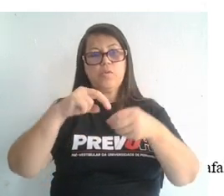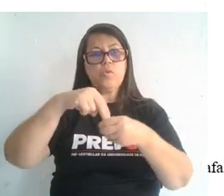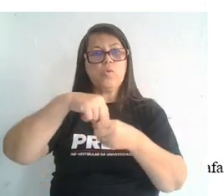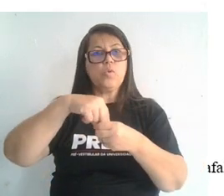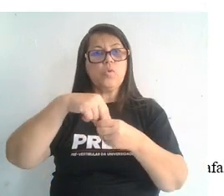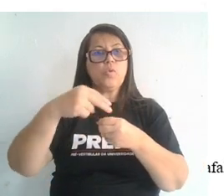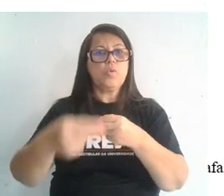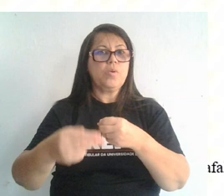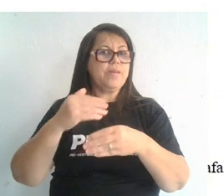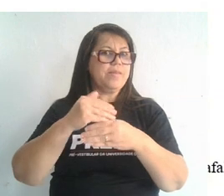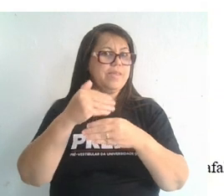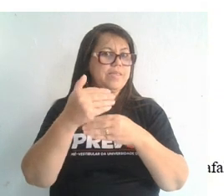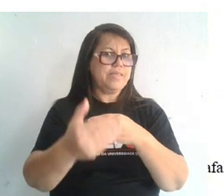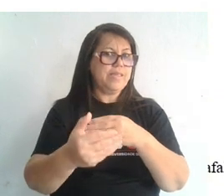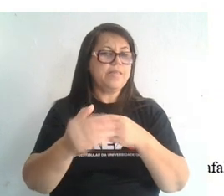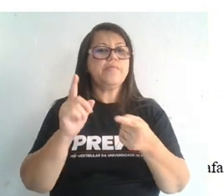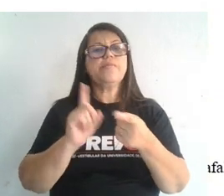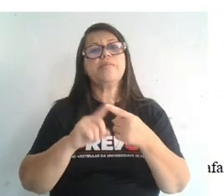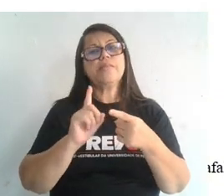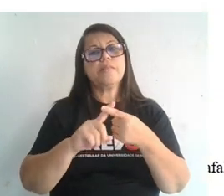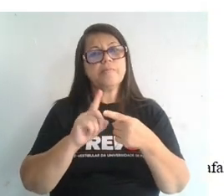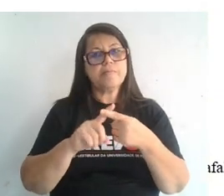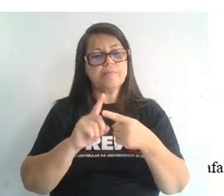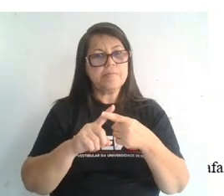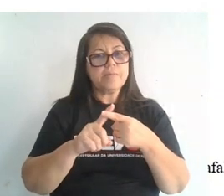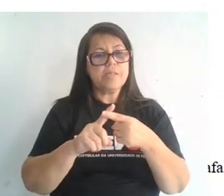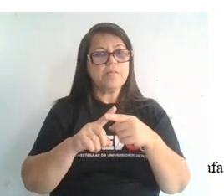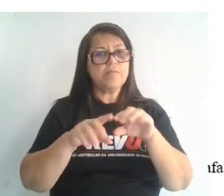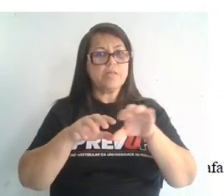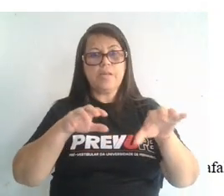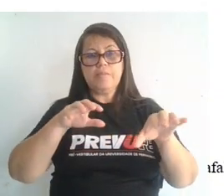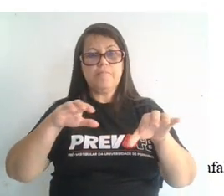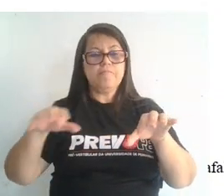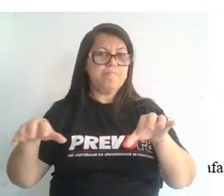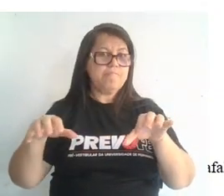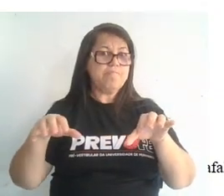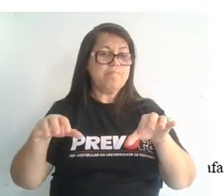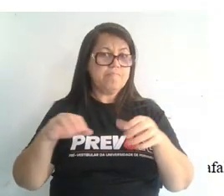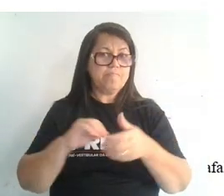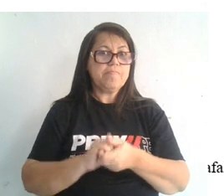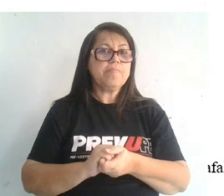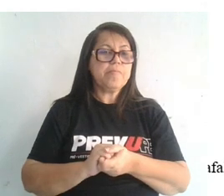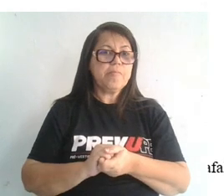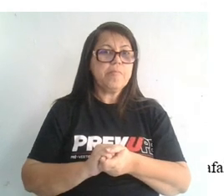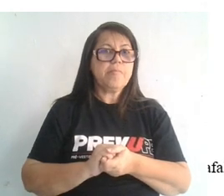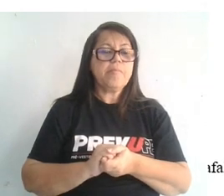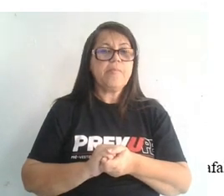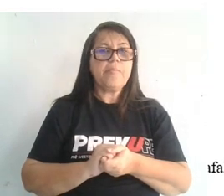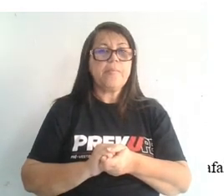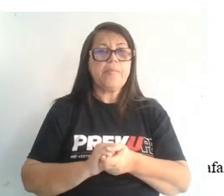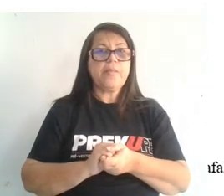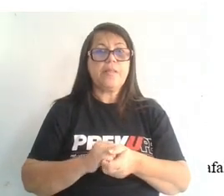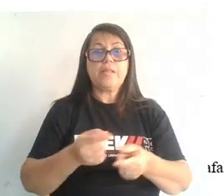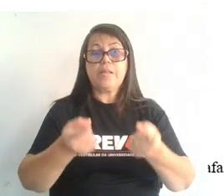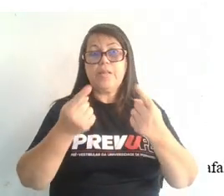externo, a gente tem a segunda descontinuidade, que separa o manto do núcleo externo, descontinuidade de Gutenberg.